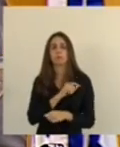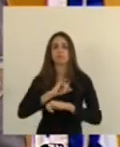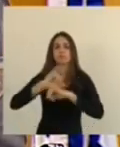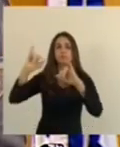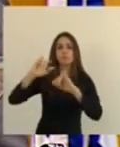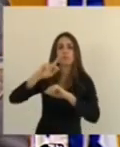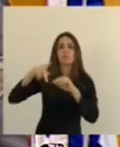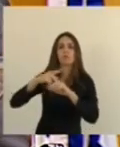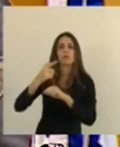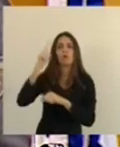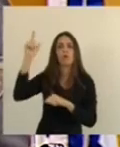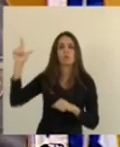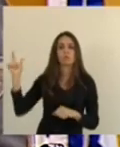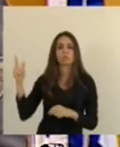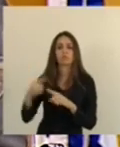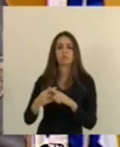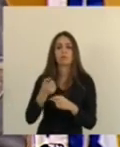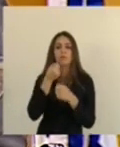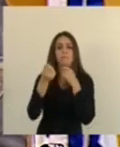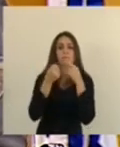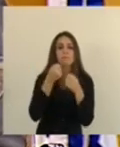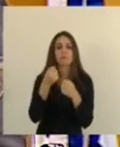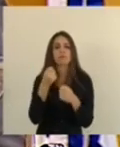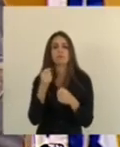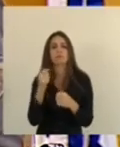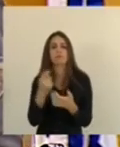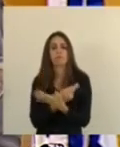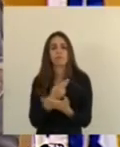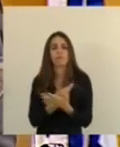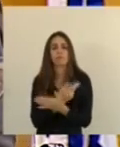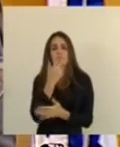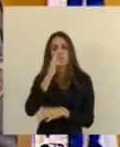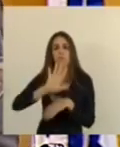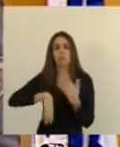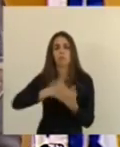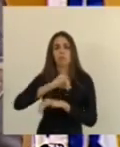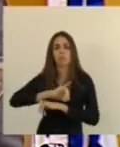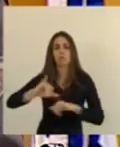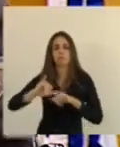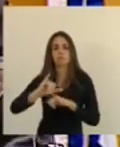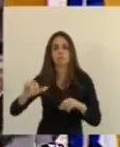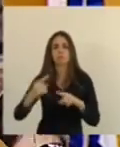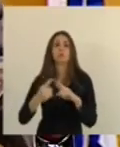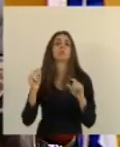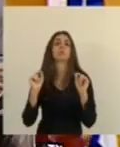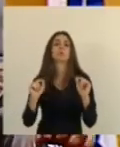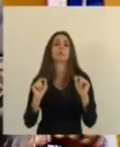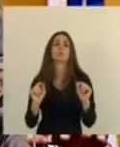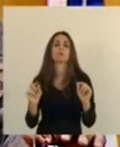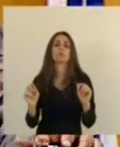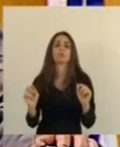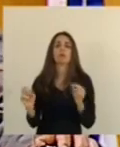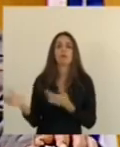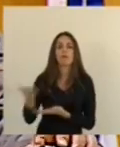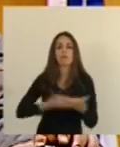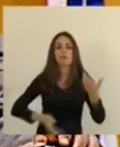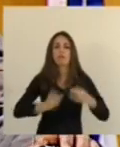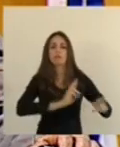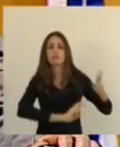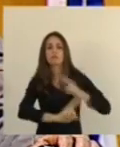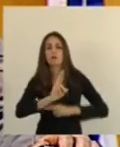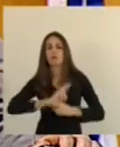imprensa suja que insiste em provocar o caos através do rompimento de relações comerciais